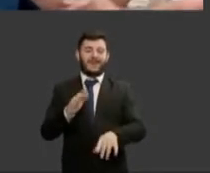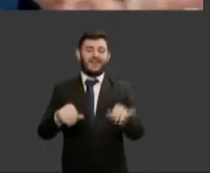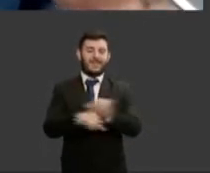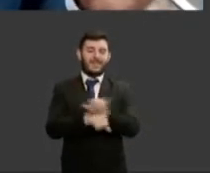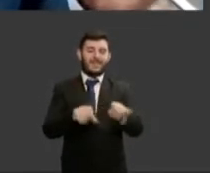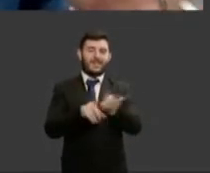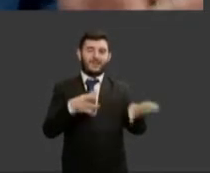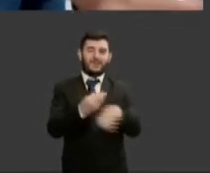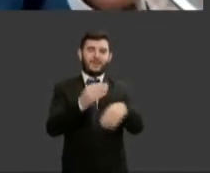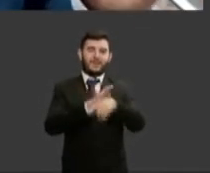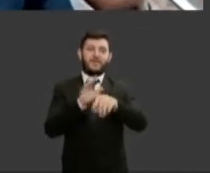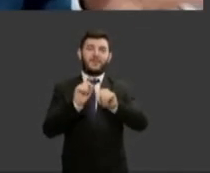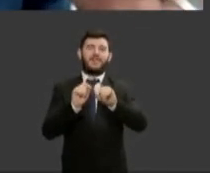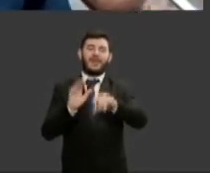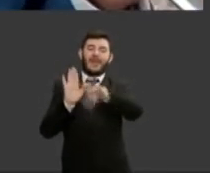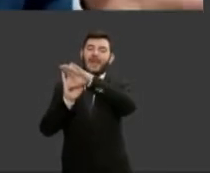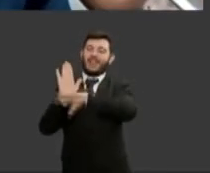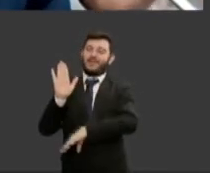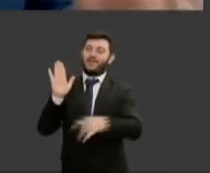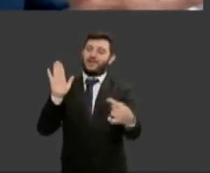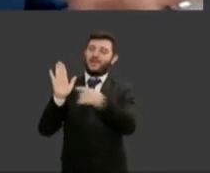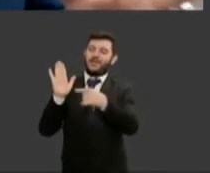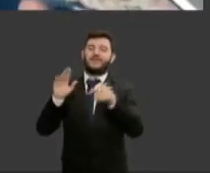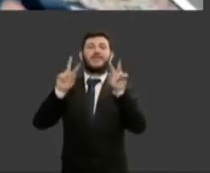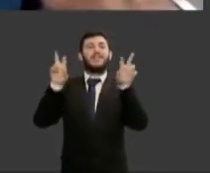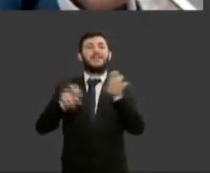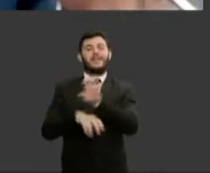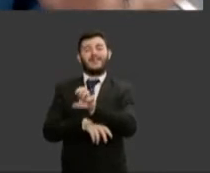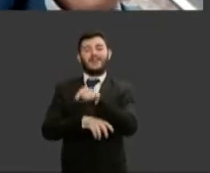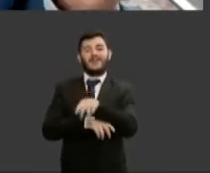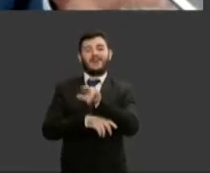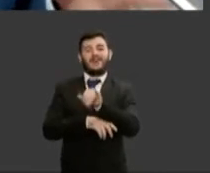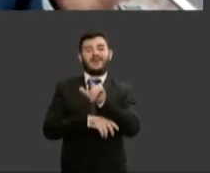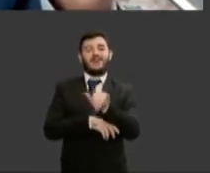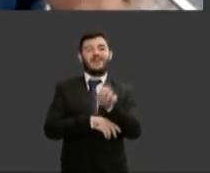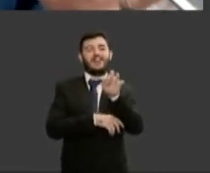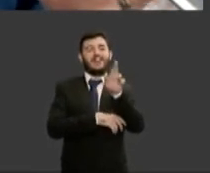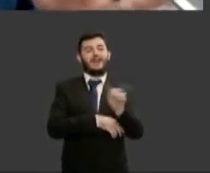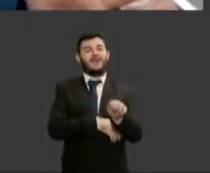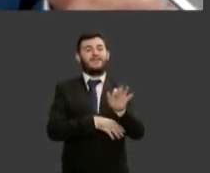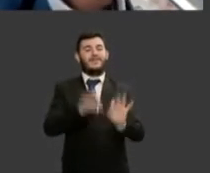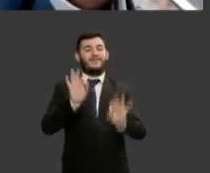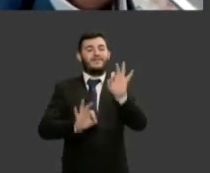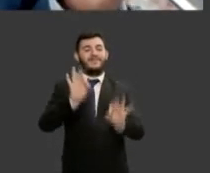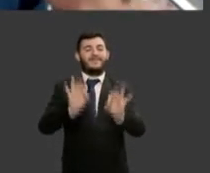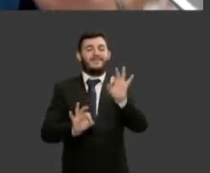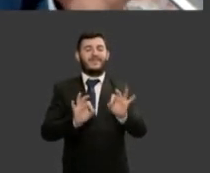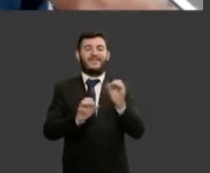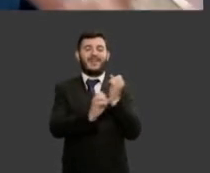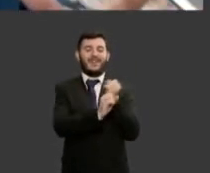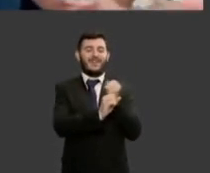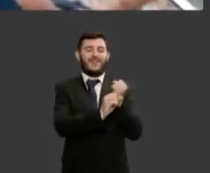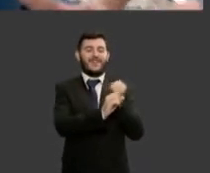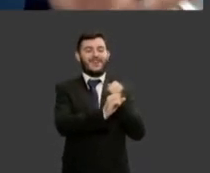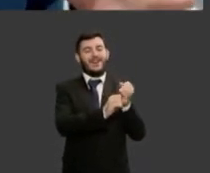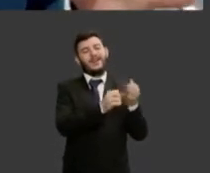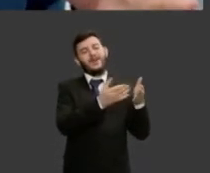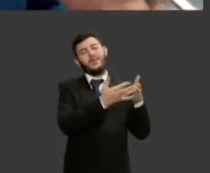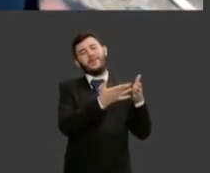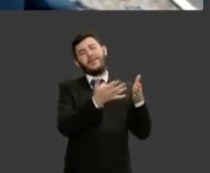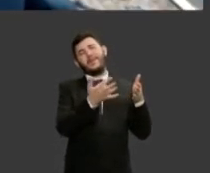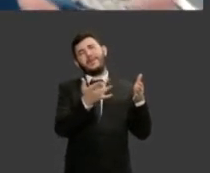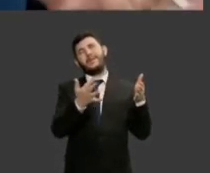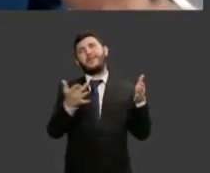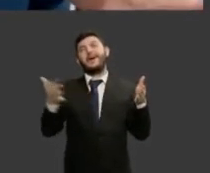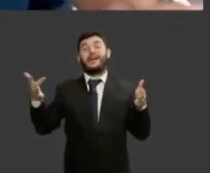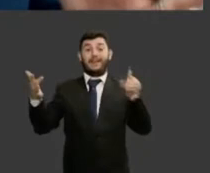ações que o programa Equilibra desenvolve ao longo de todo o ano e que caminham todas no